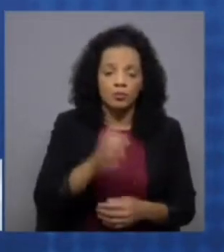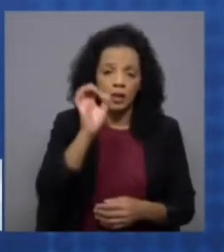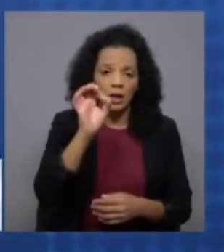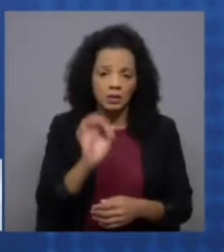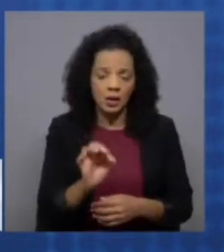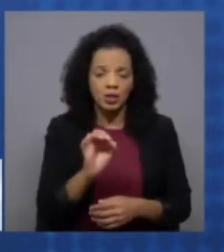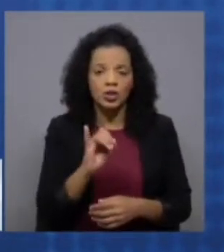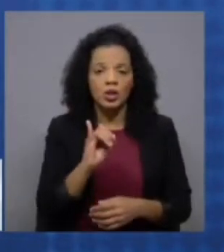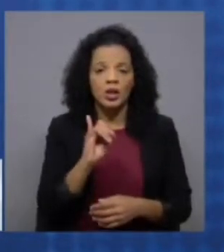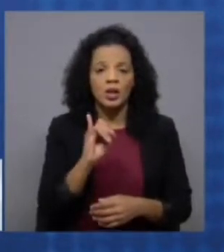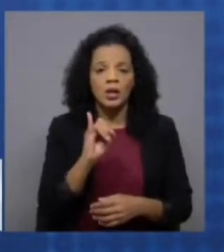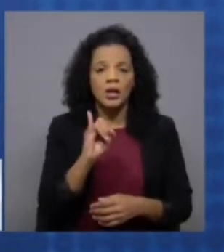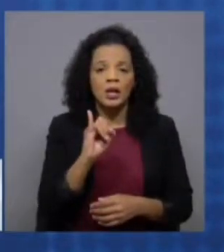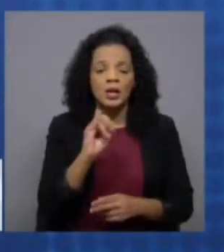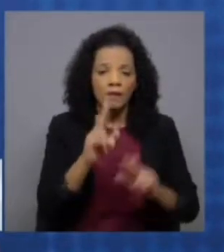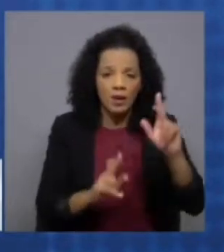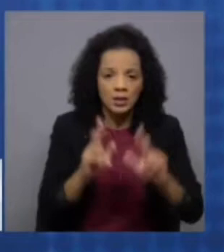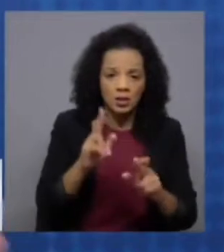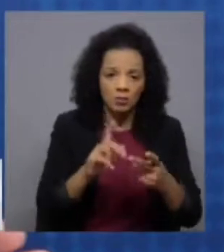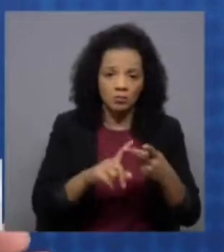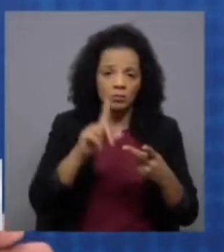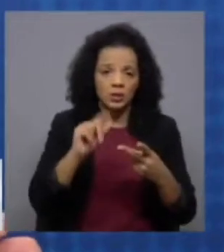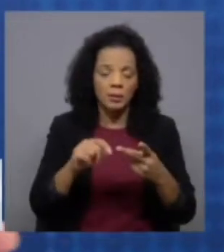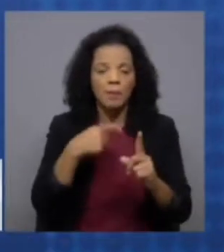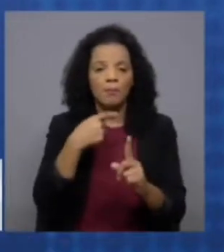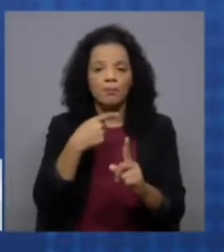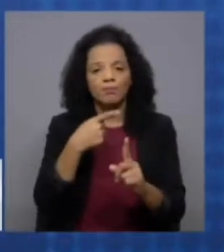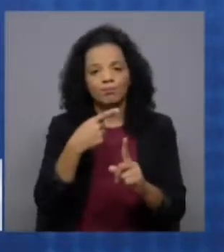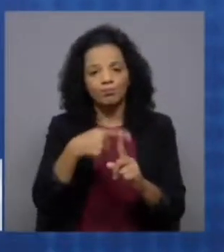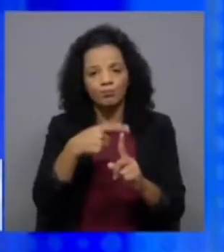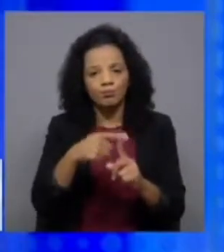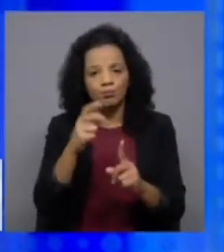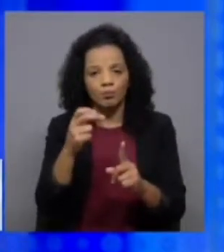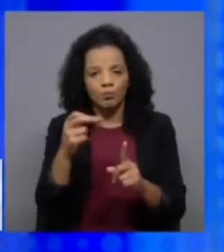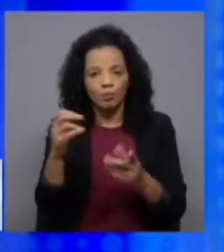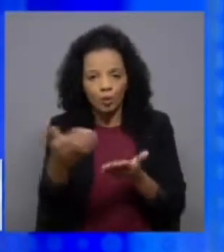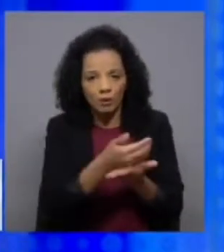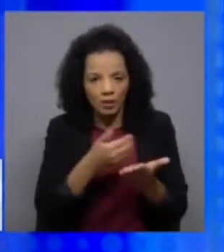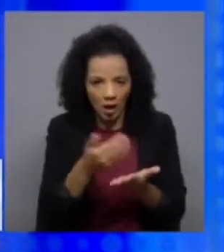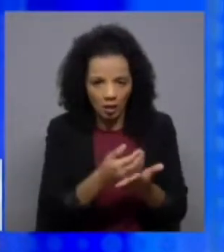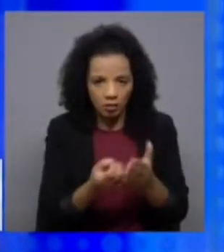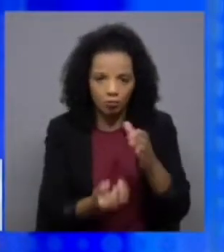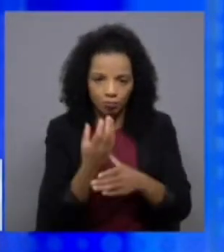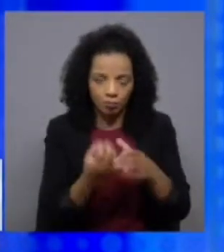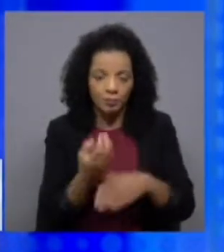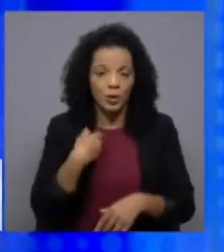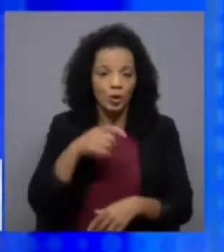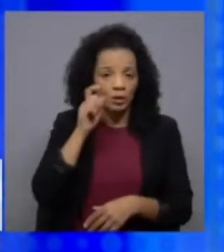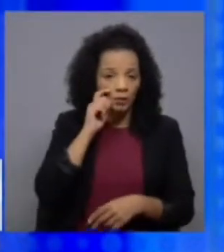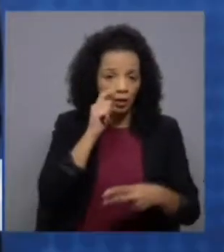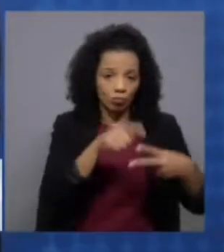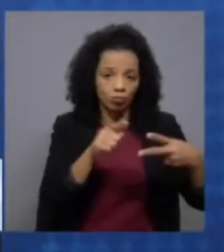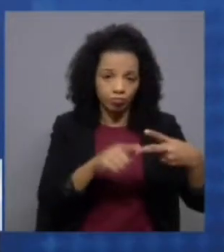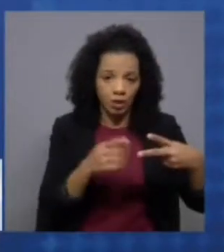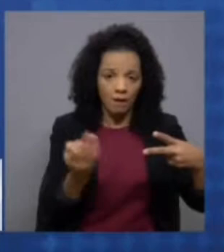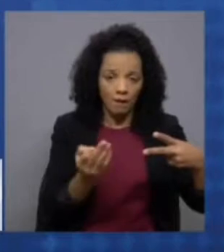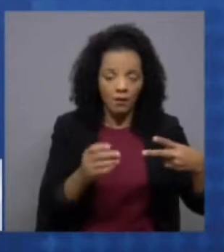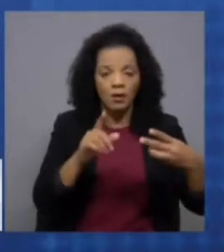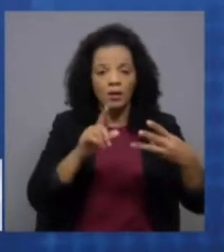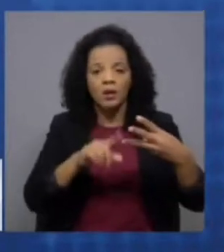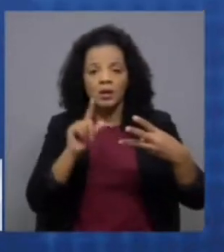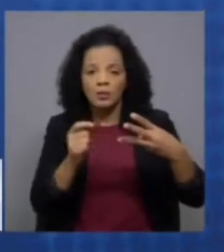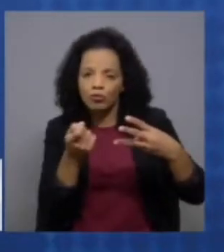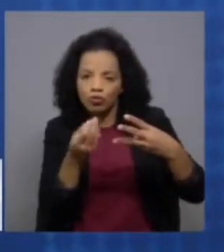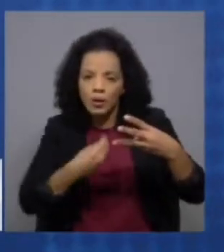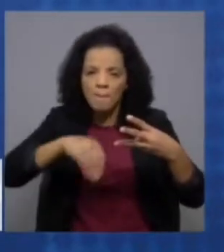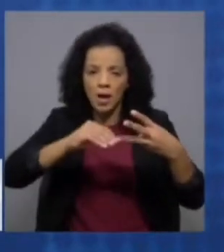inflação, mais os ganhos de produtividade. Isto é o que pode. E eu sou defensor que para lá da inflação e os ganhos de produtividade, há-lhes um pouquinho